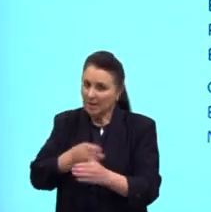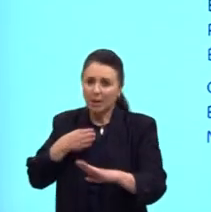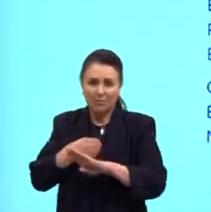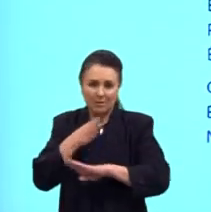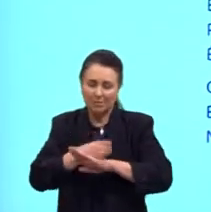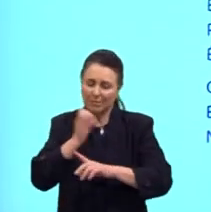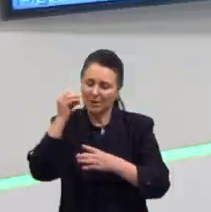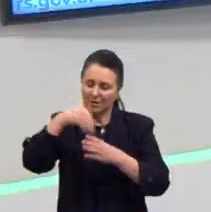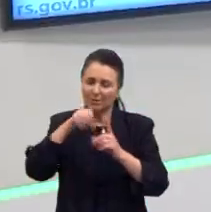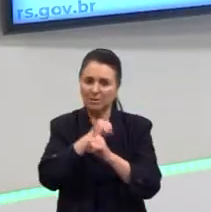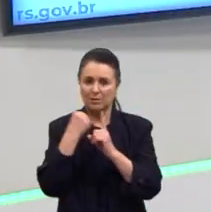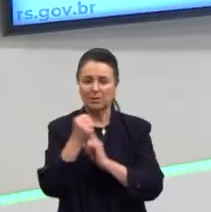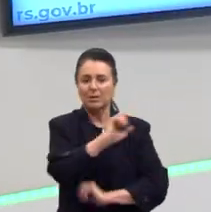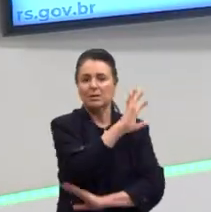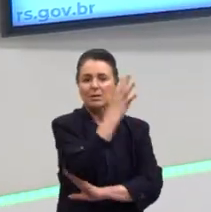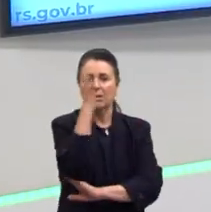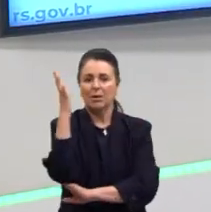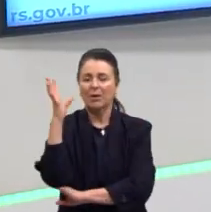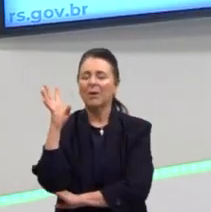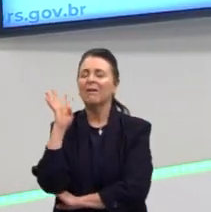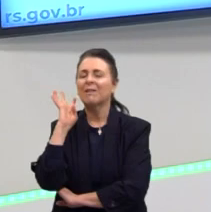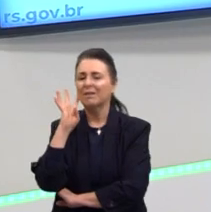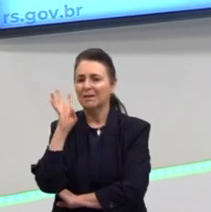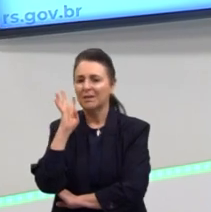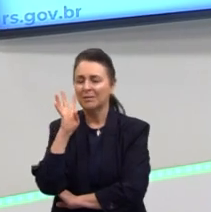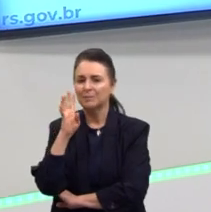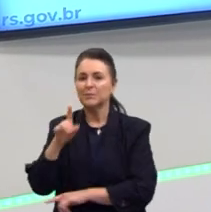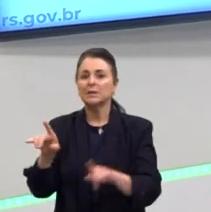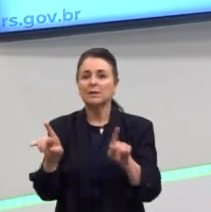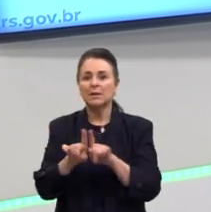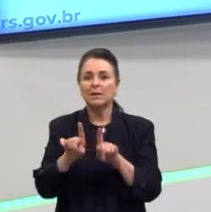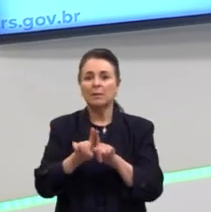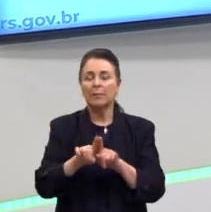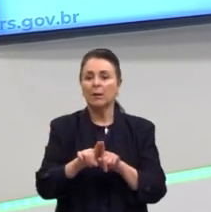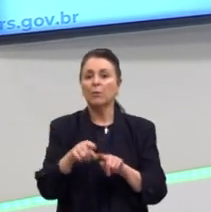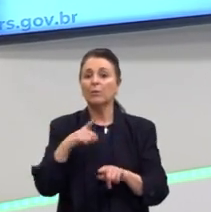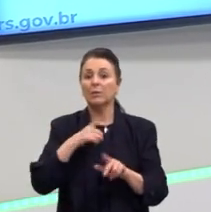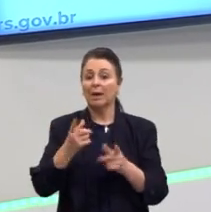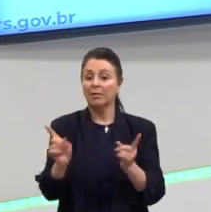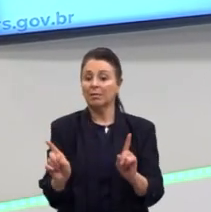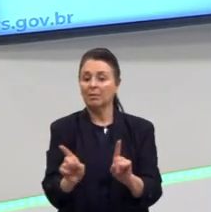sociedade, do meio ambiente. Olha que coisa bacana. também quando ele traz aqui